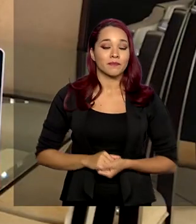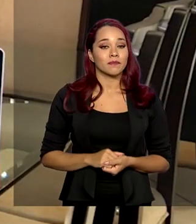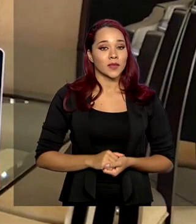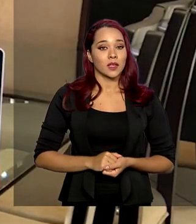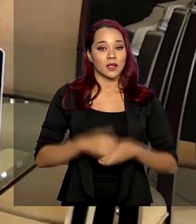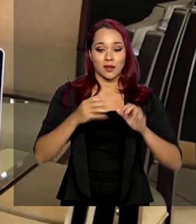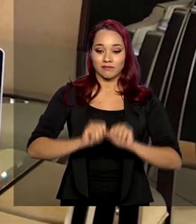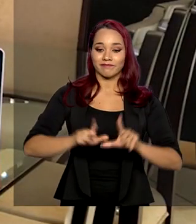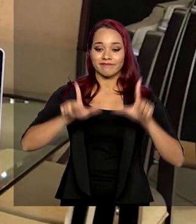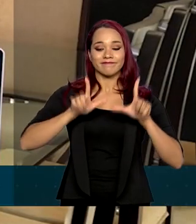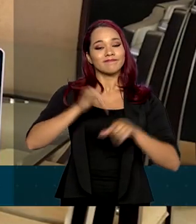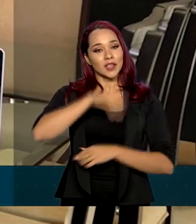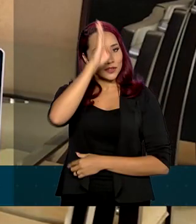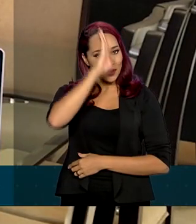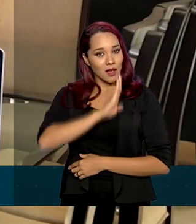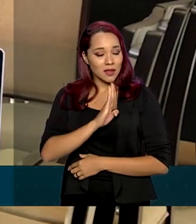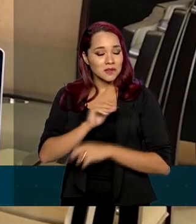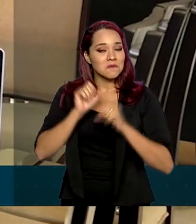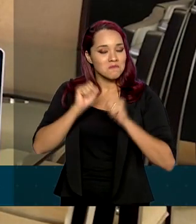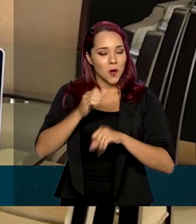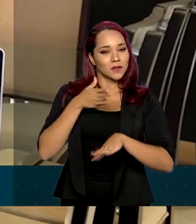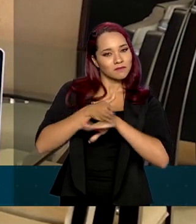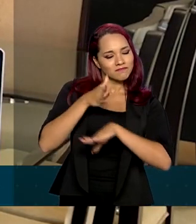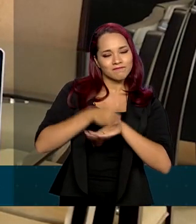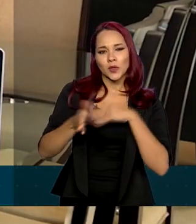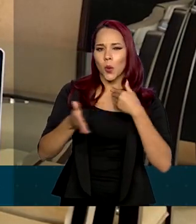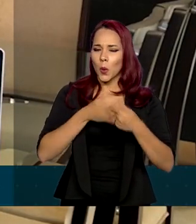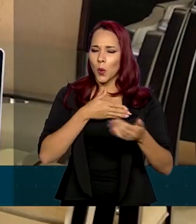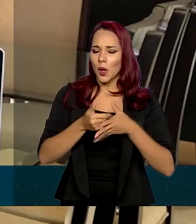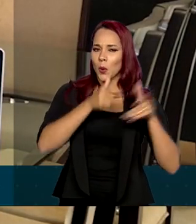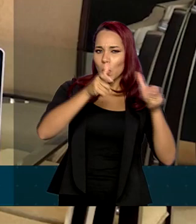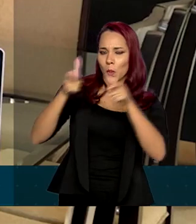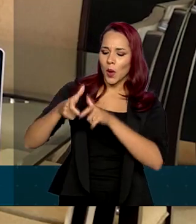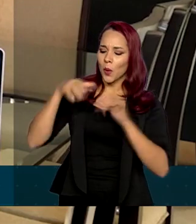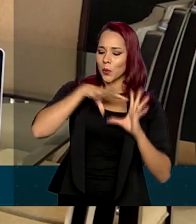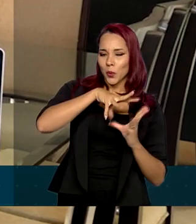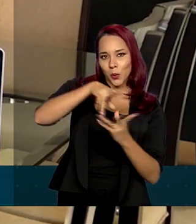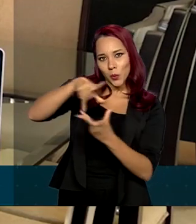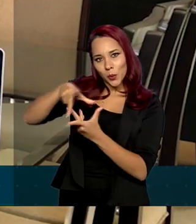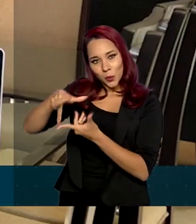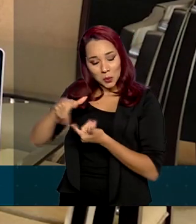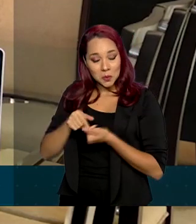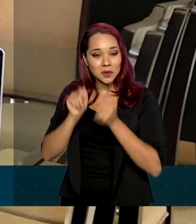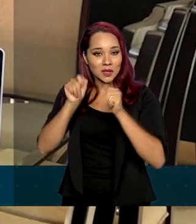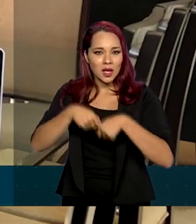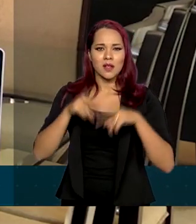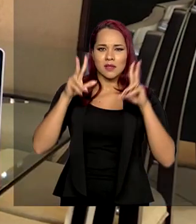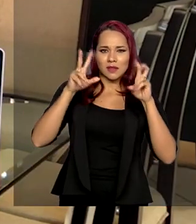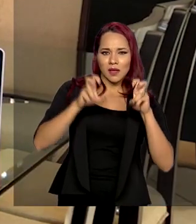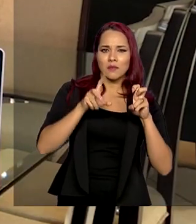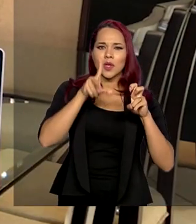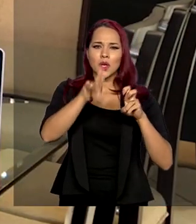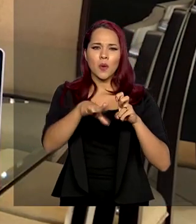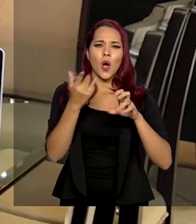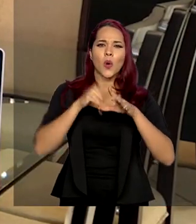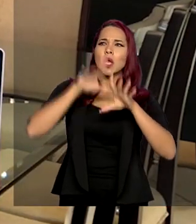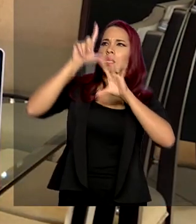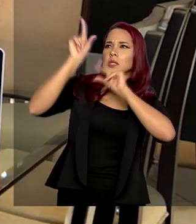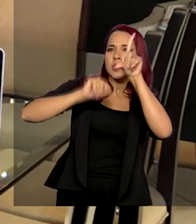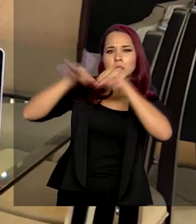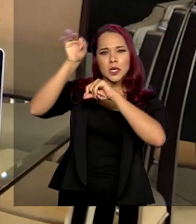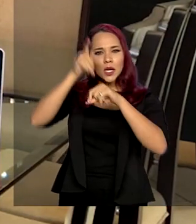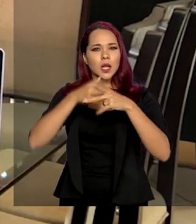portal, é gratuito e pode ser acessado de qualquer parte do mundo, traz temas como Astronomia,